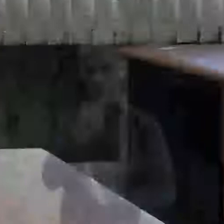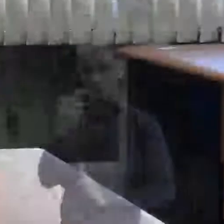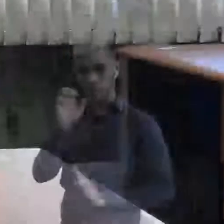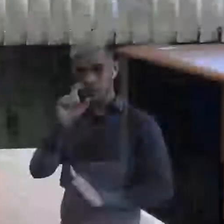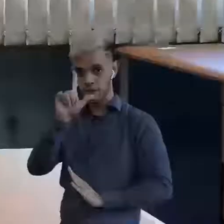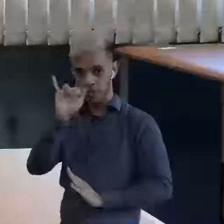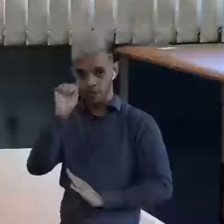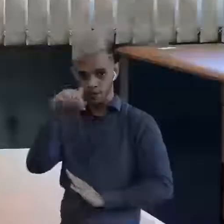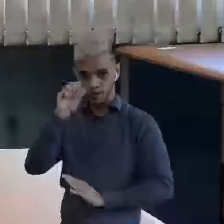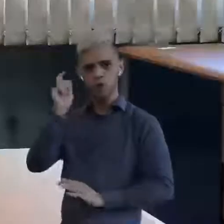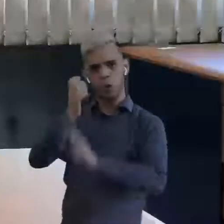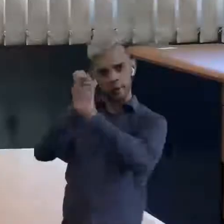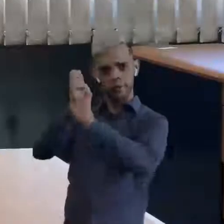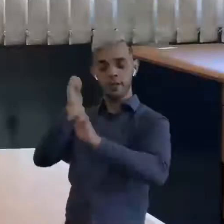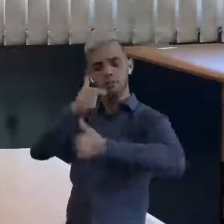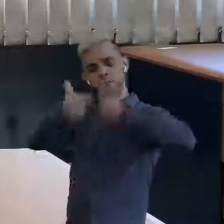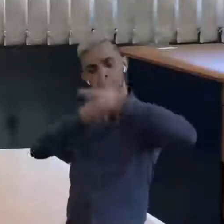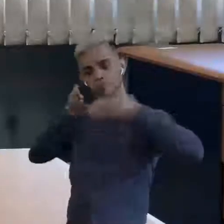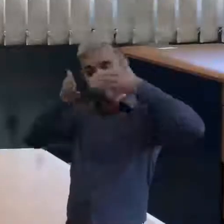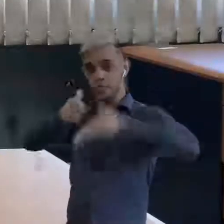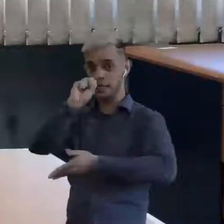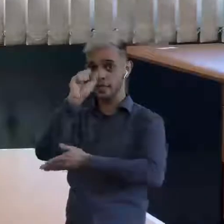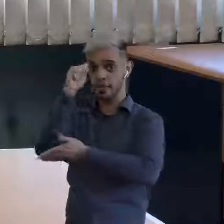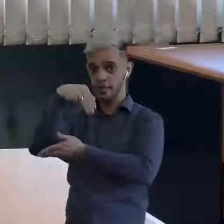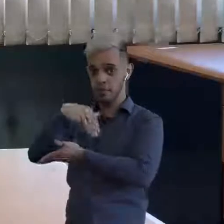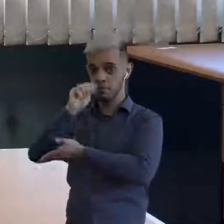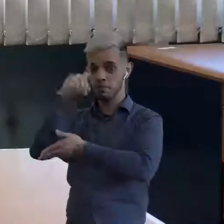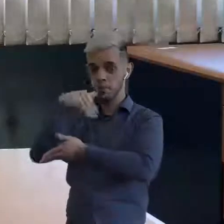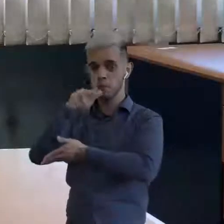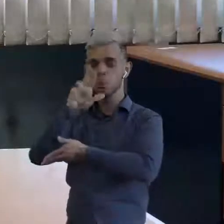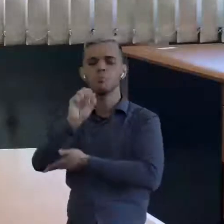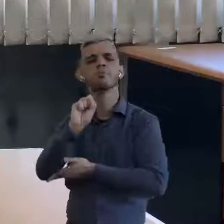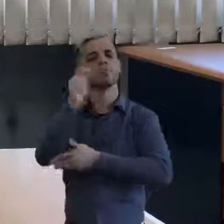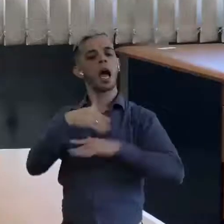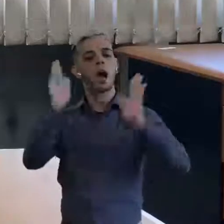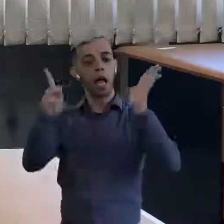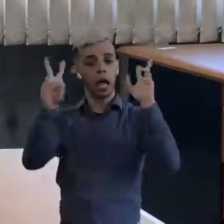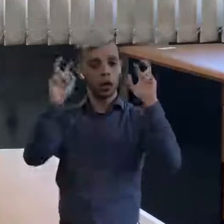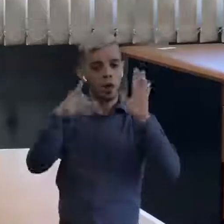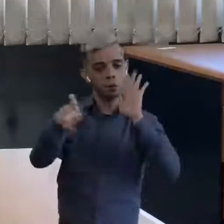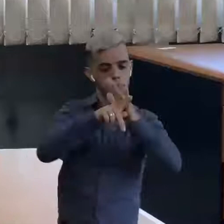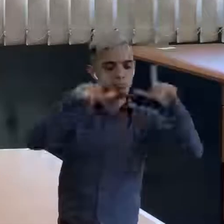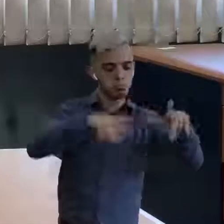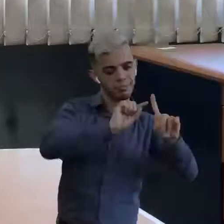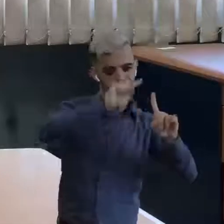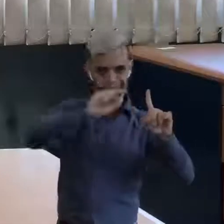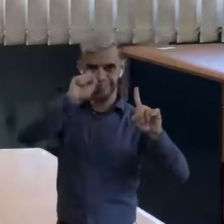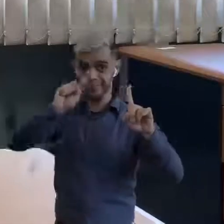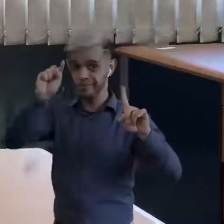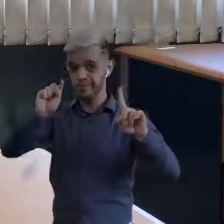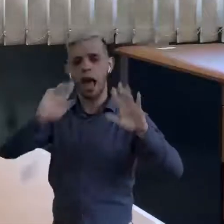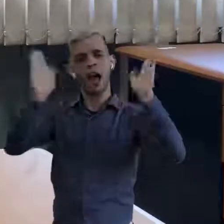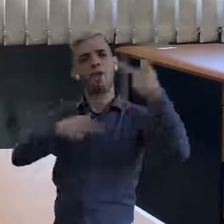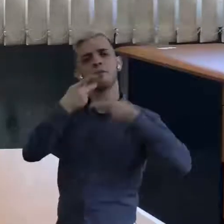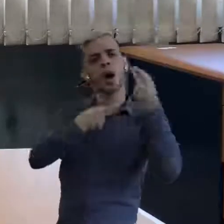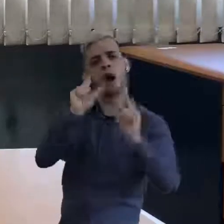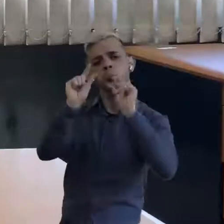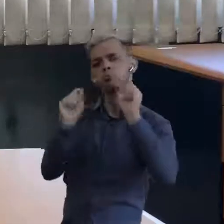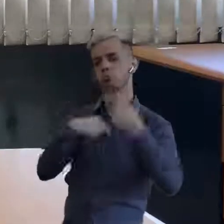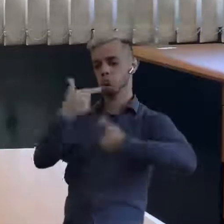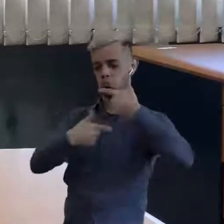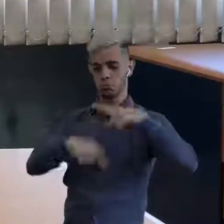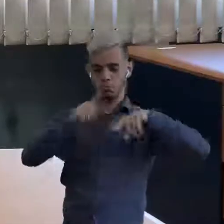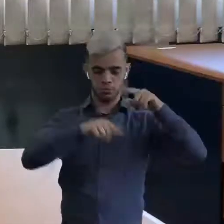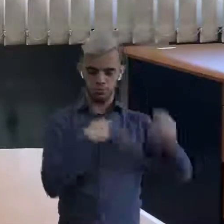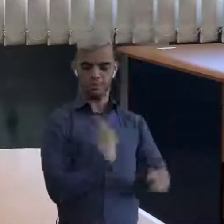Meu nome é Eliana, sou engenheira, trabalho na SMANS, na Coordenação de Desapropriação e Reserva de Índices. Eu vou falar um pouquinho